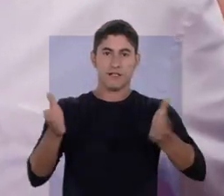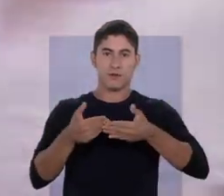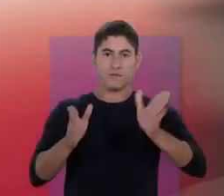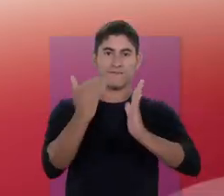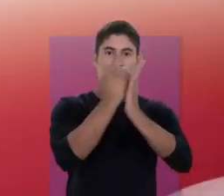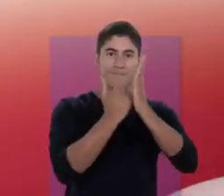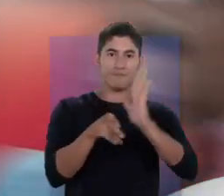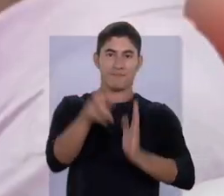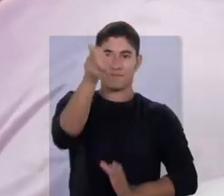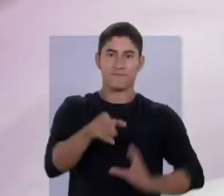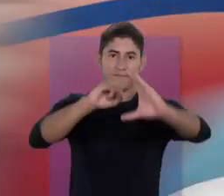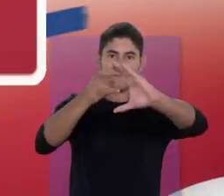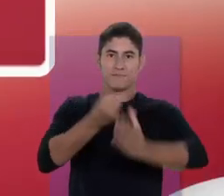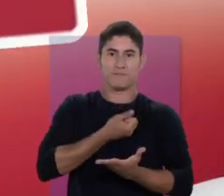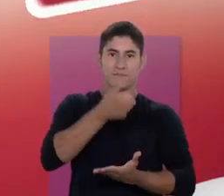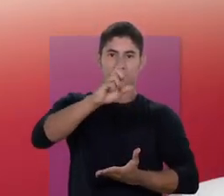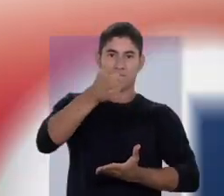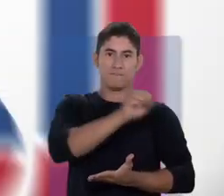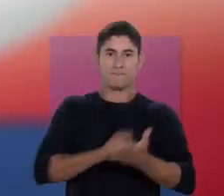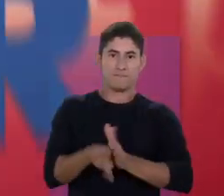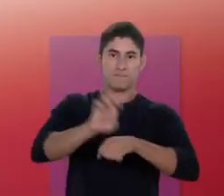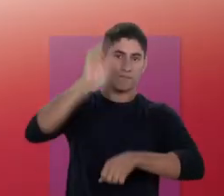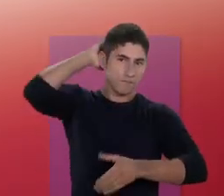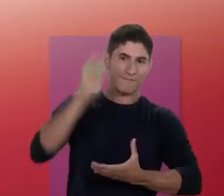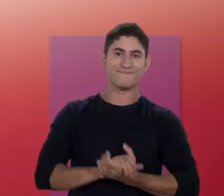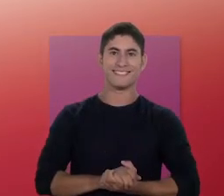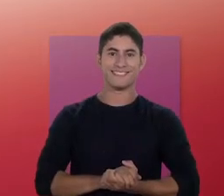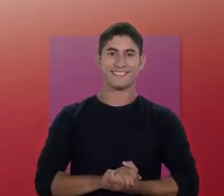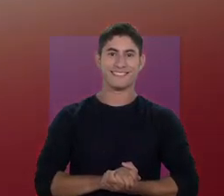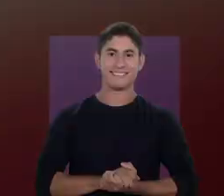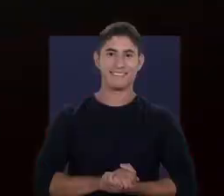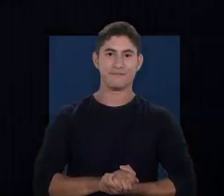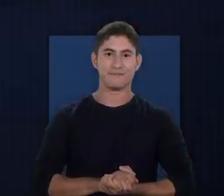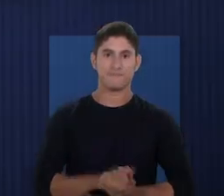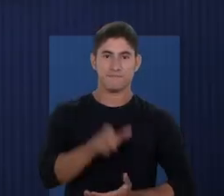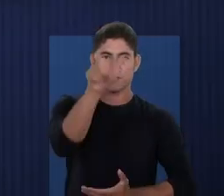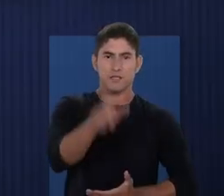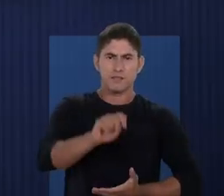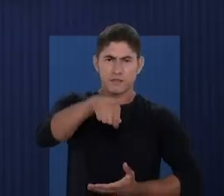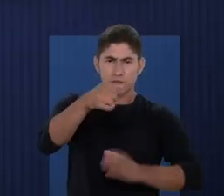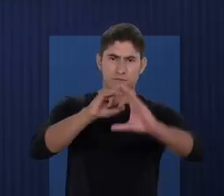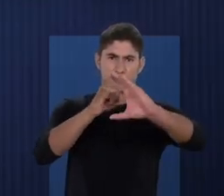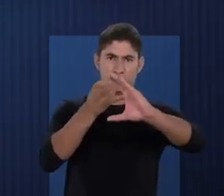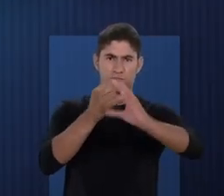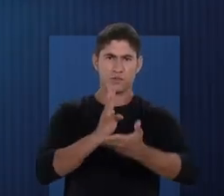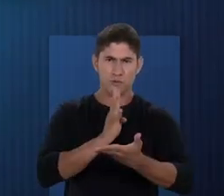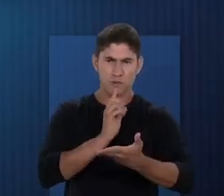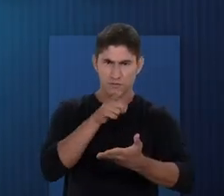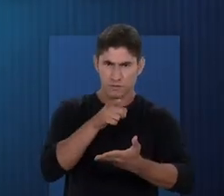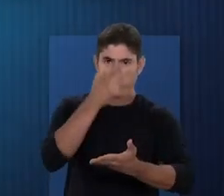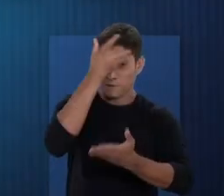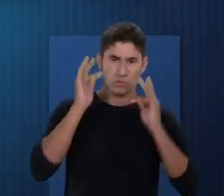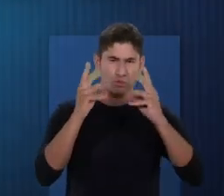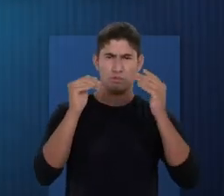Começa aqui o programa do Jader 151, o senador do Pará. Jader, nome